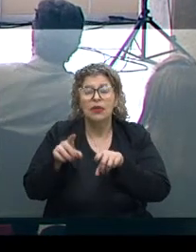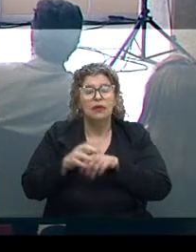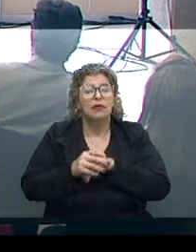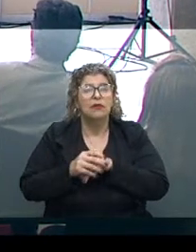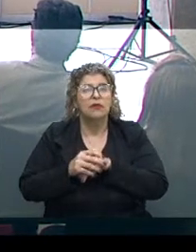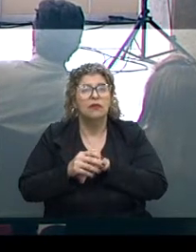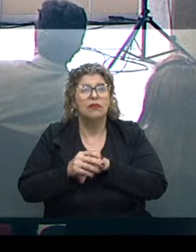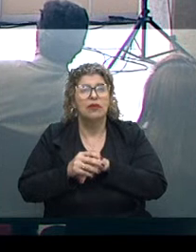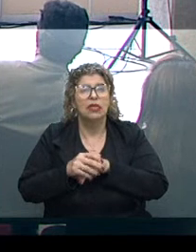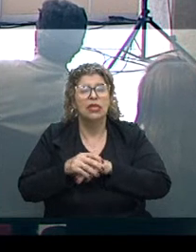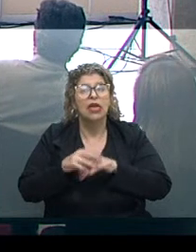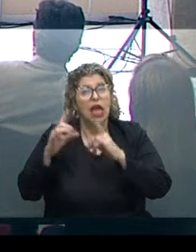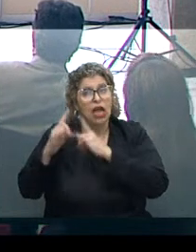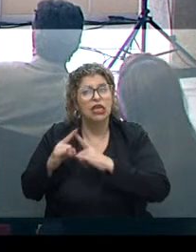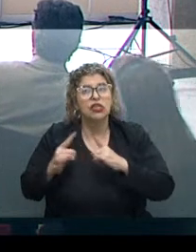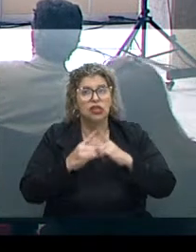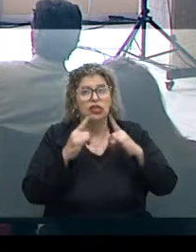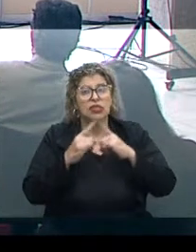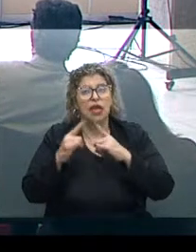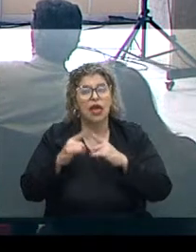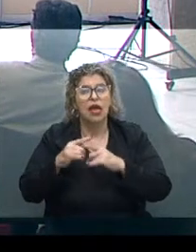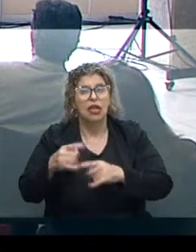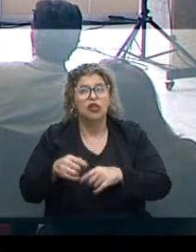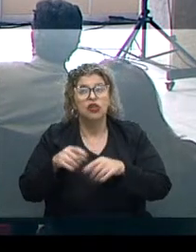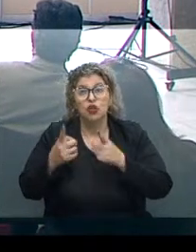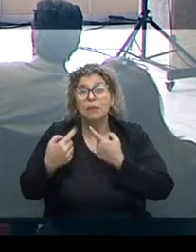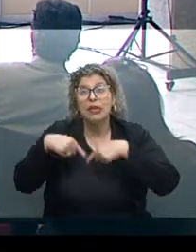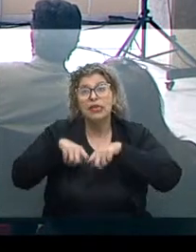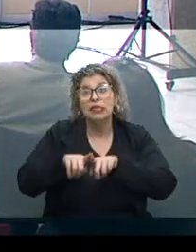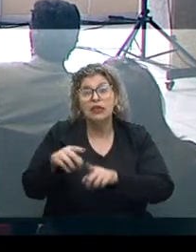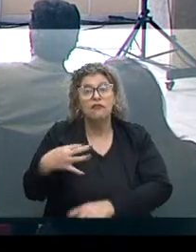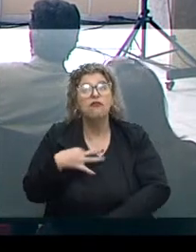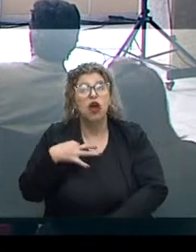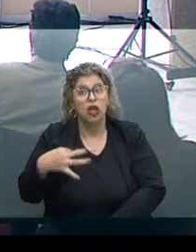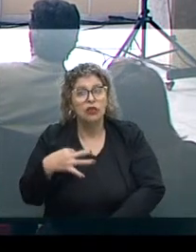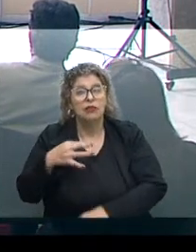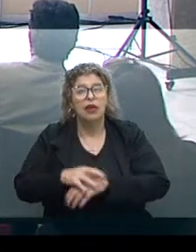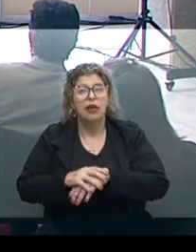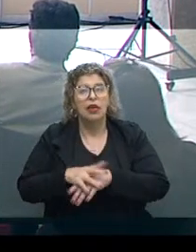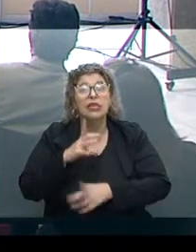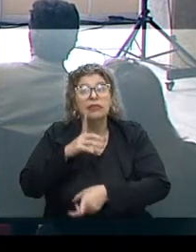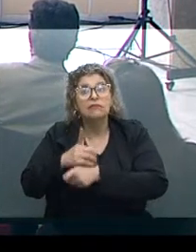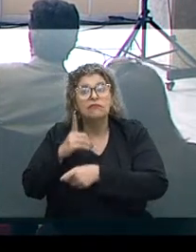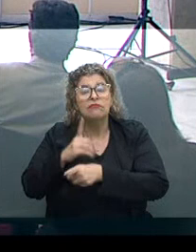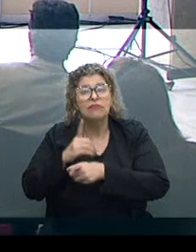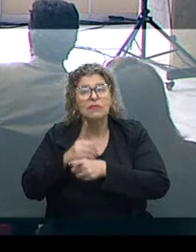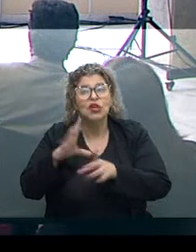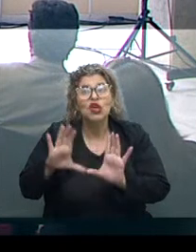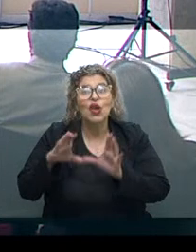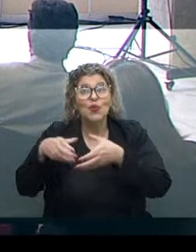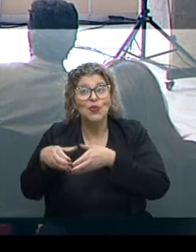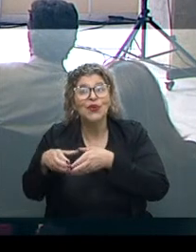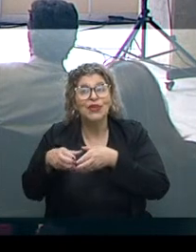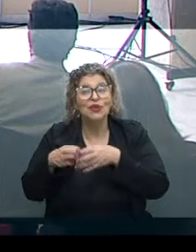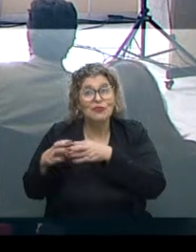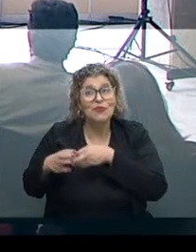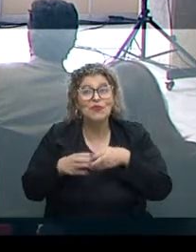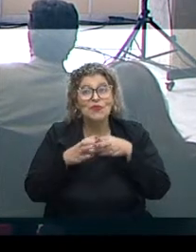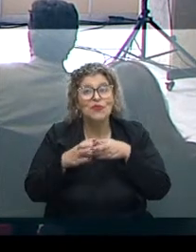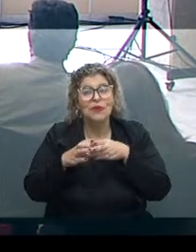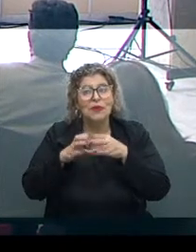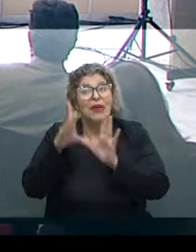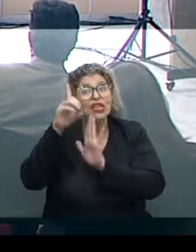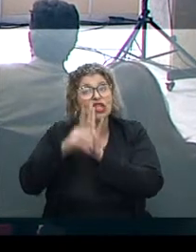entidades como a ONG, parceiros voluntários, eu não vejo a hora de sair deste encontro, me reunir com uma equipe e poder dar